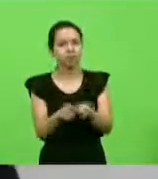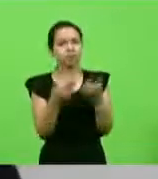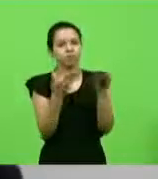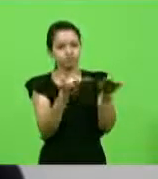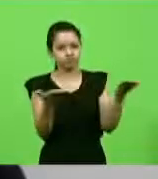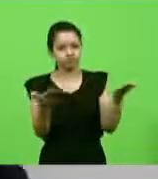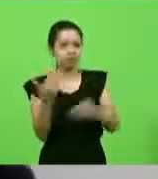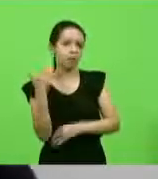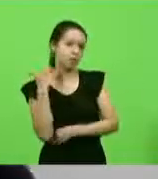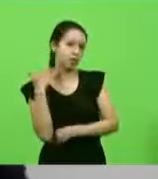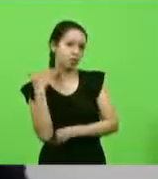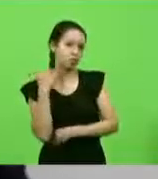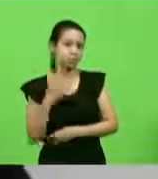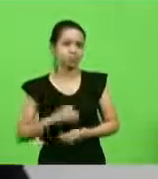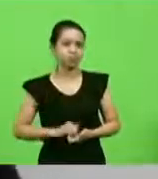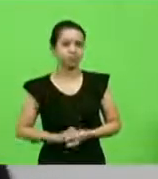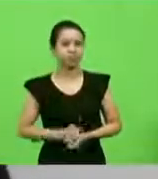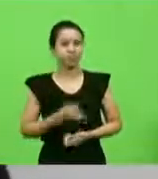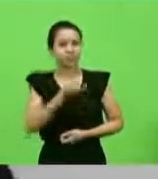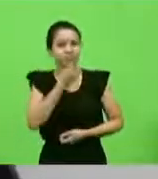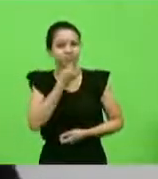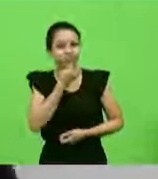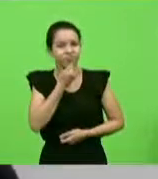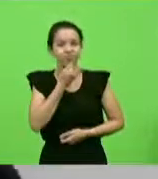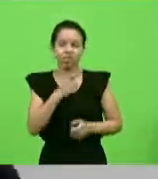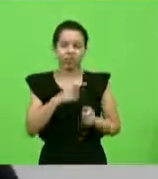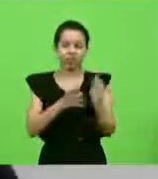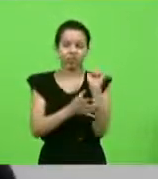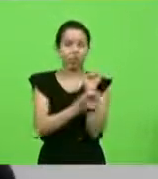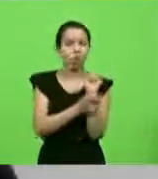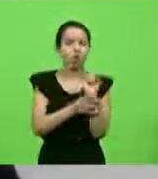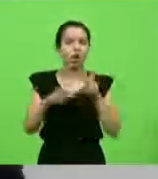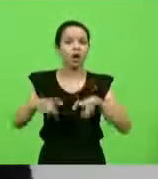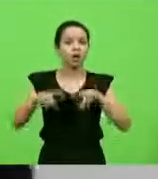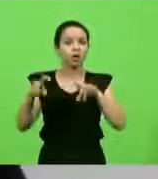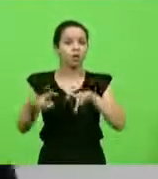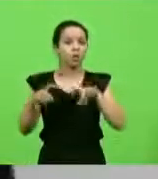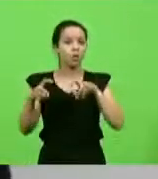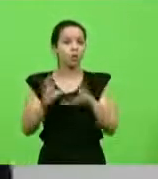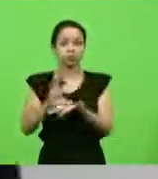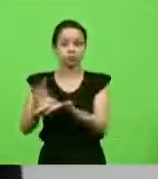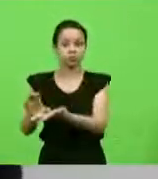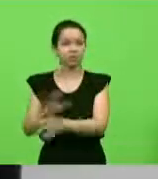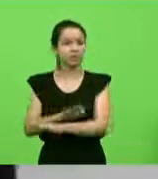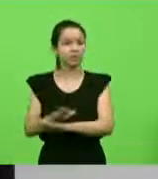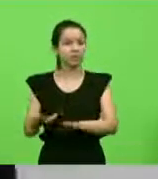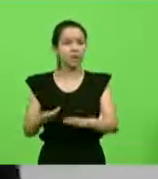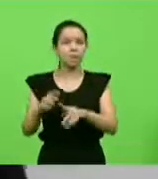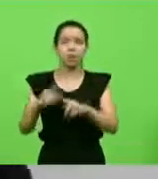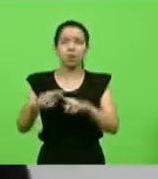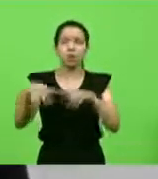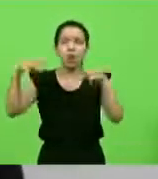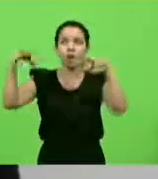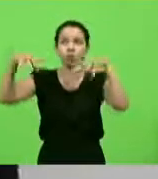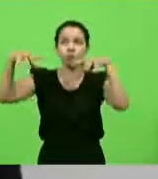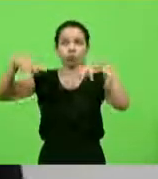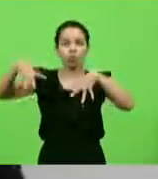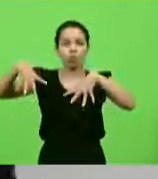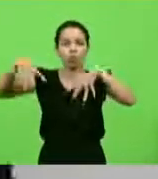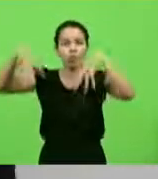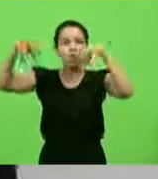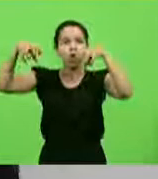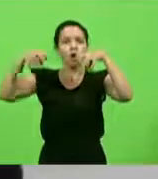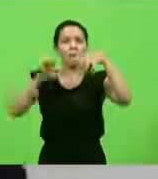bancos. Infelizmente, há apenas o seguro agrícola a ser aplicado em razão da esfiagem, mas não há uma linha de